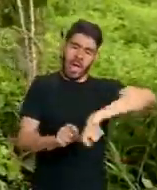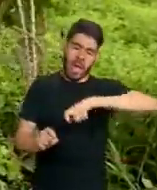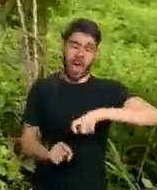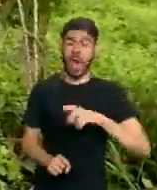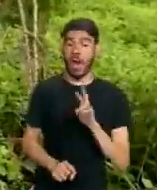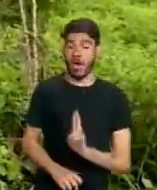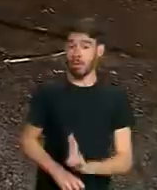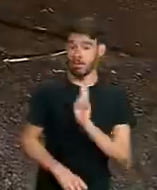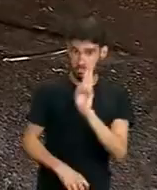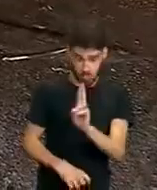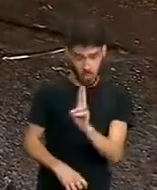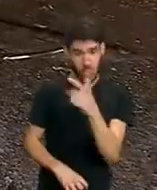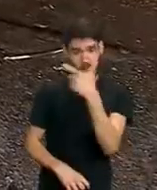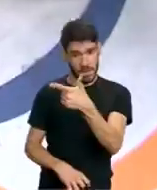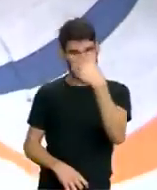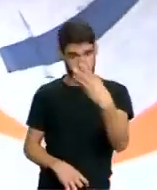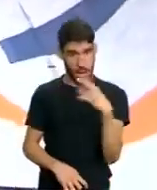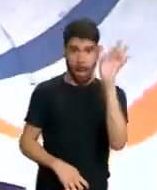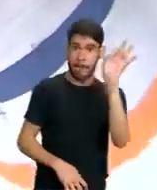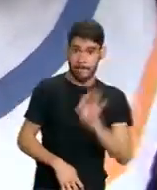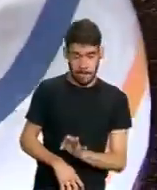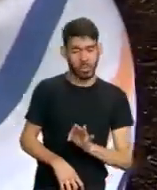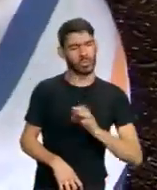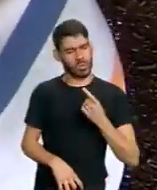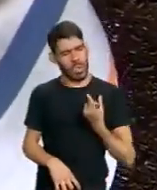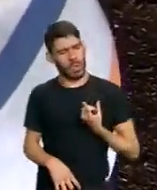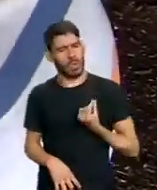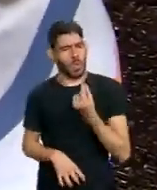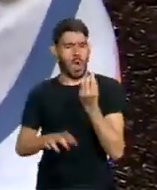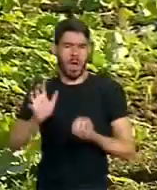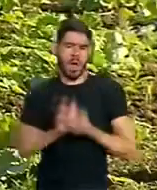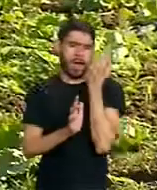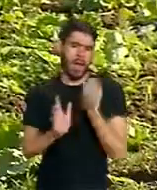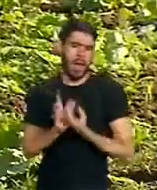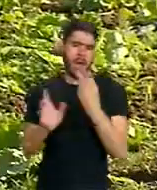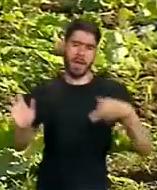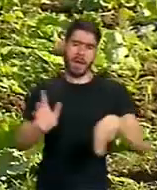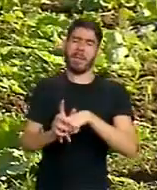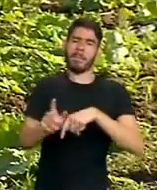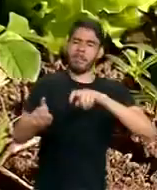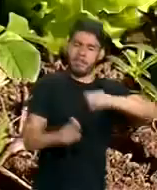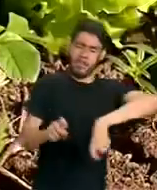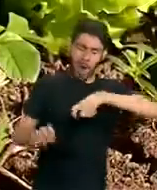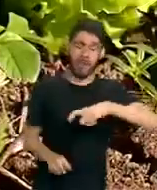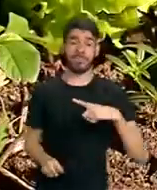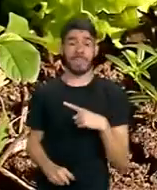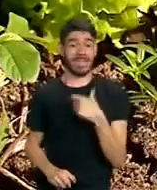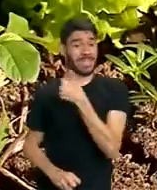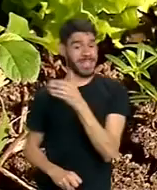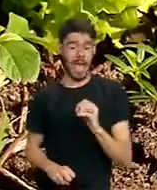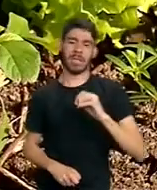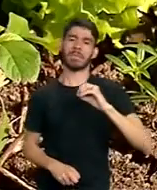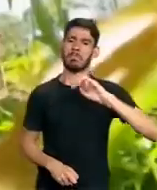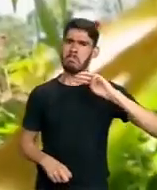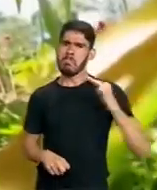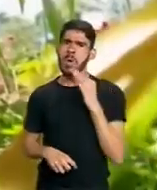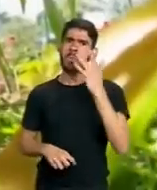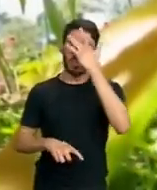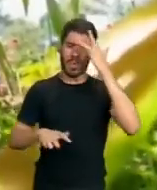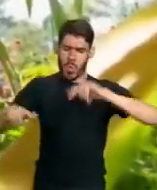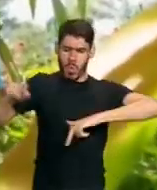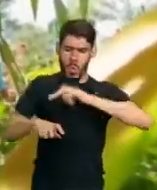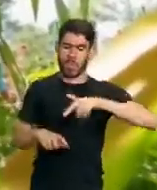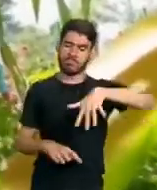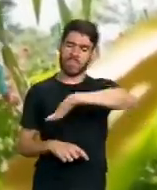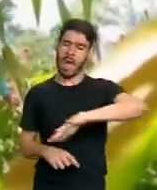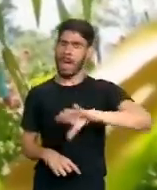responsáveis por 23% do valor da produção agropecuária, com 10 milhões de trabalhadores. O setor